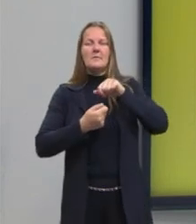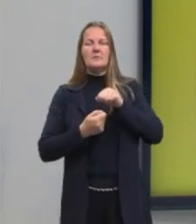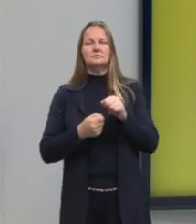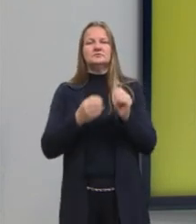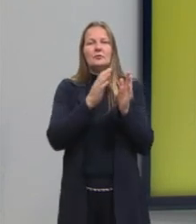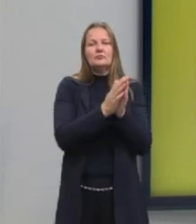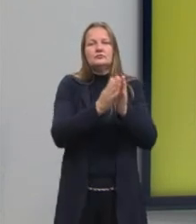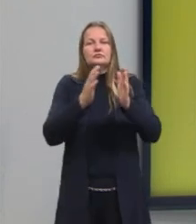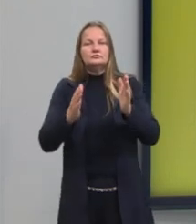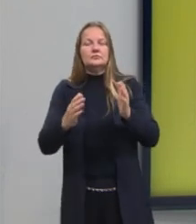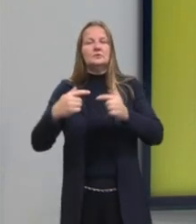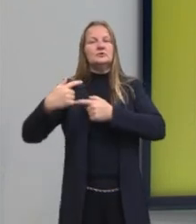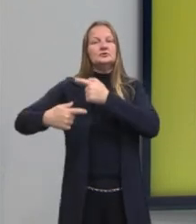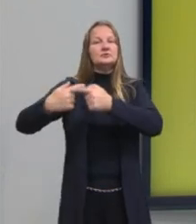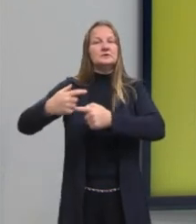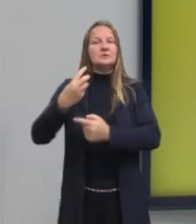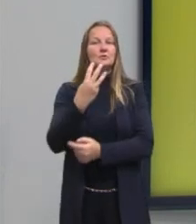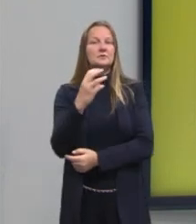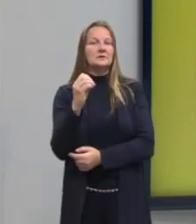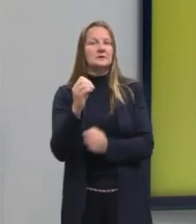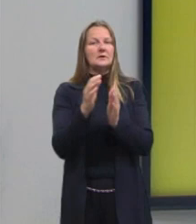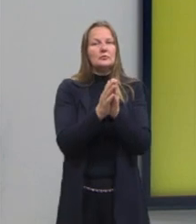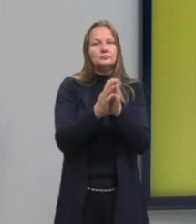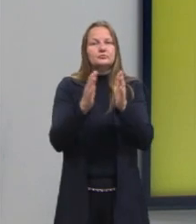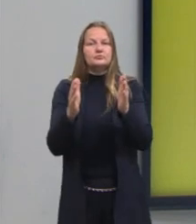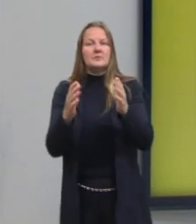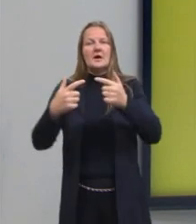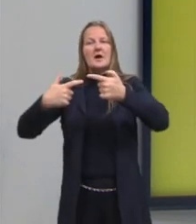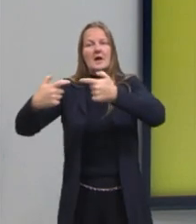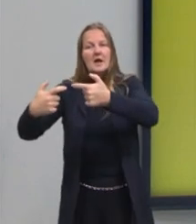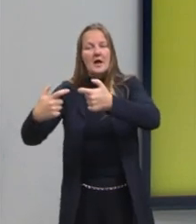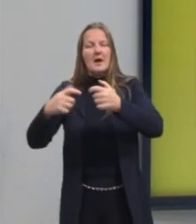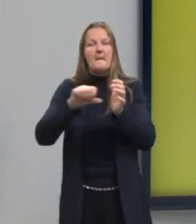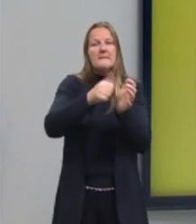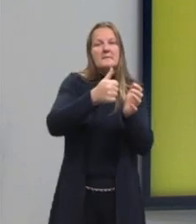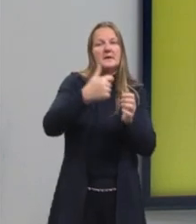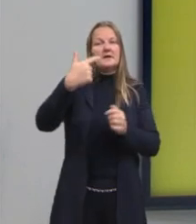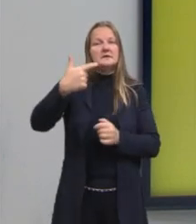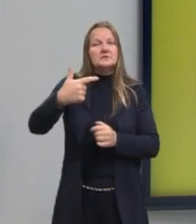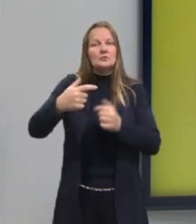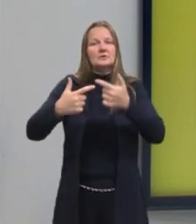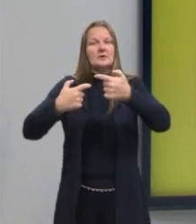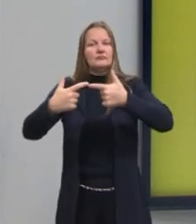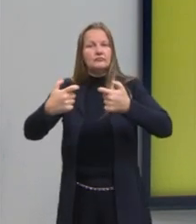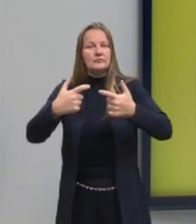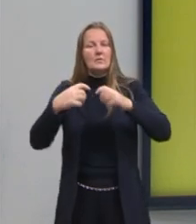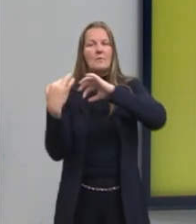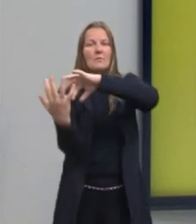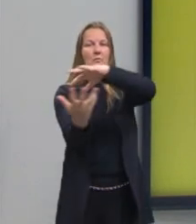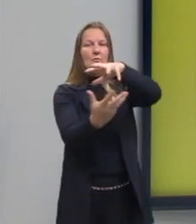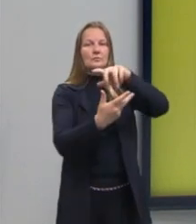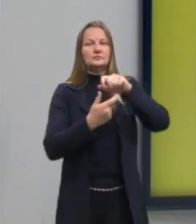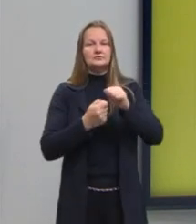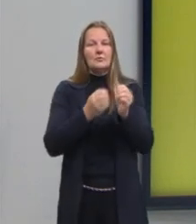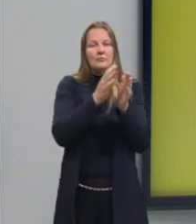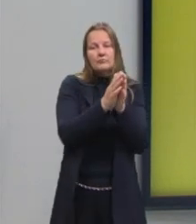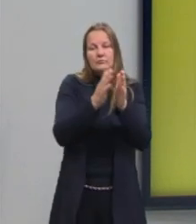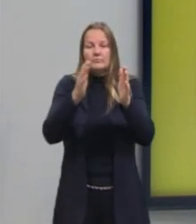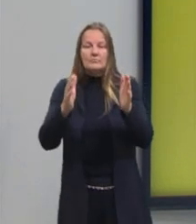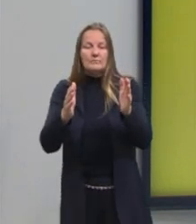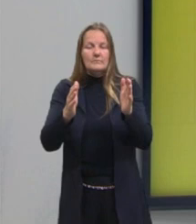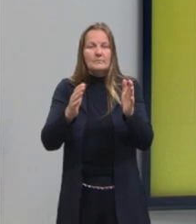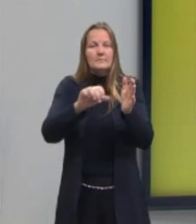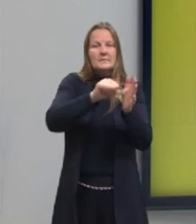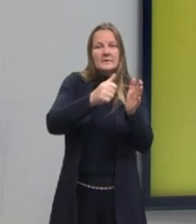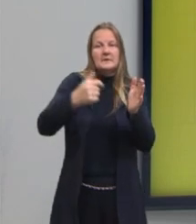da geração de 30 entre as duas guerras, entre a Primeira Guerra Mundial e a Segunda Guerra Mundial. E o que a gente teve nesse momento